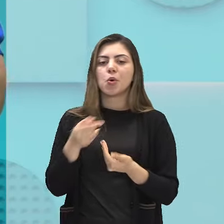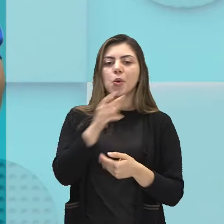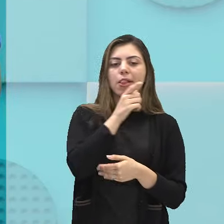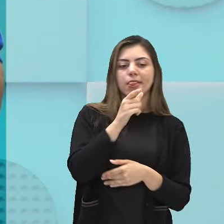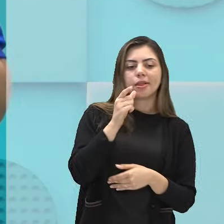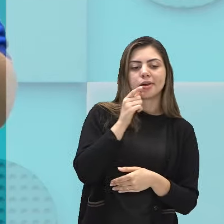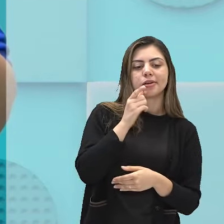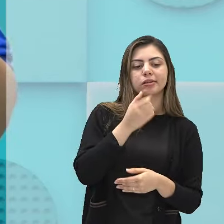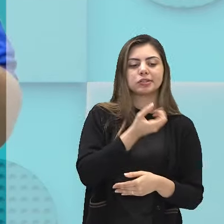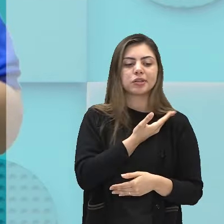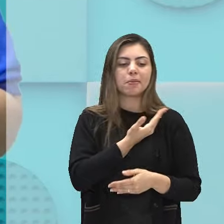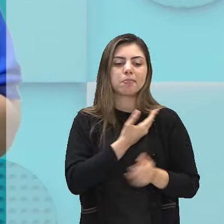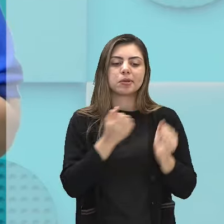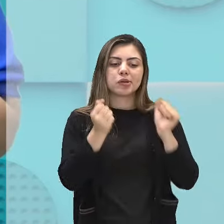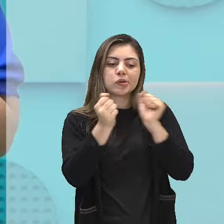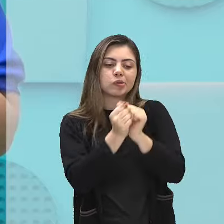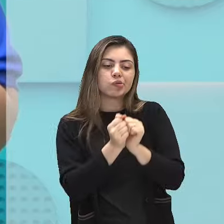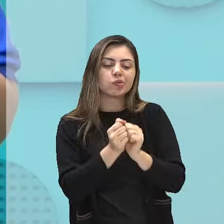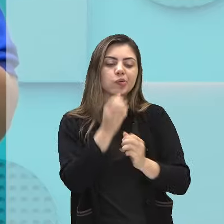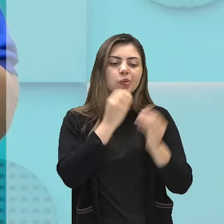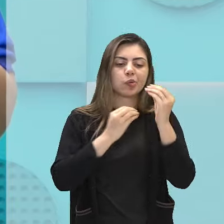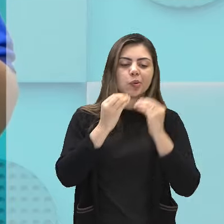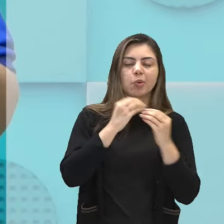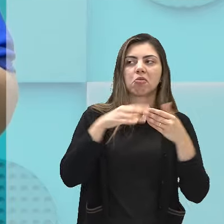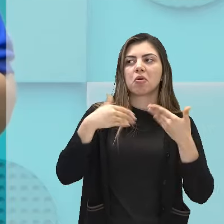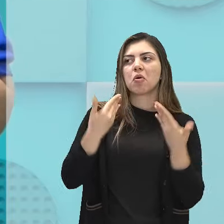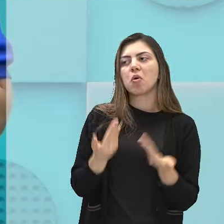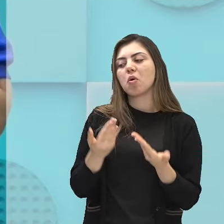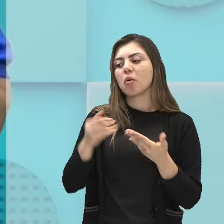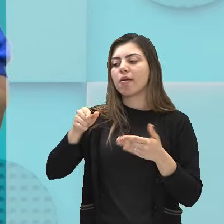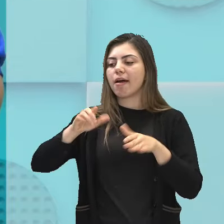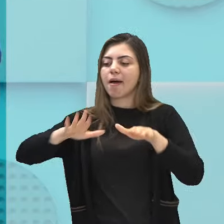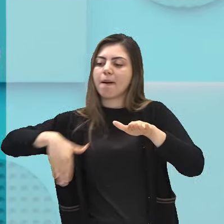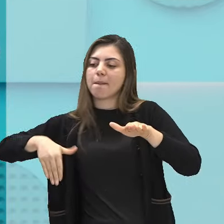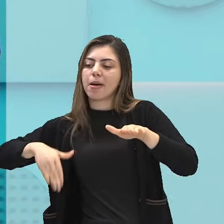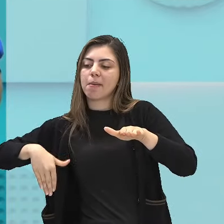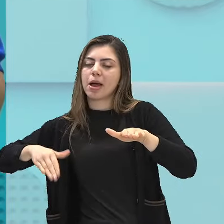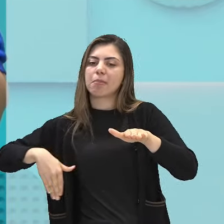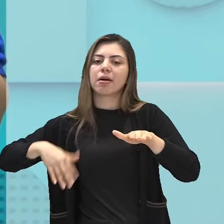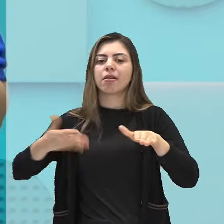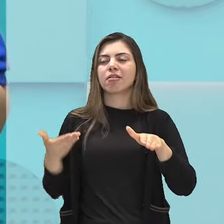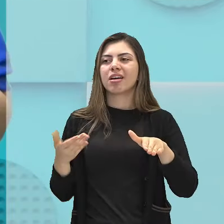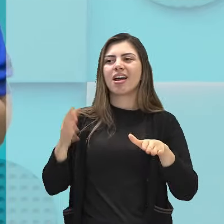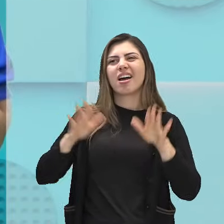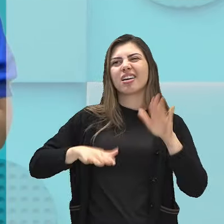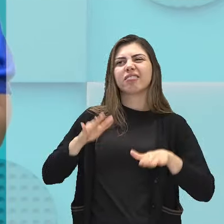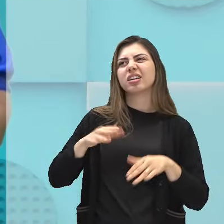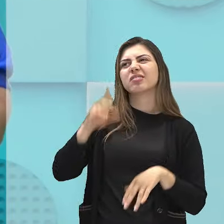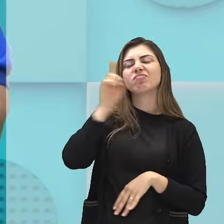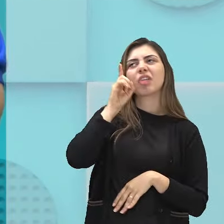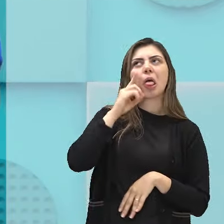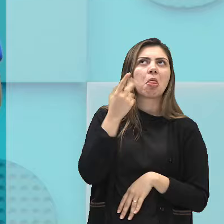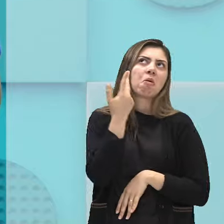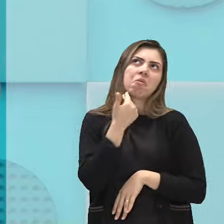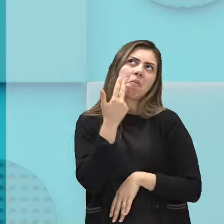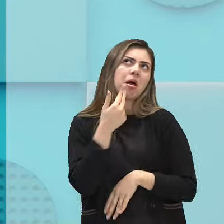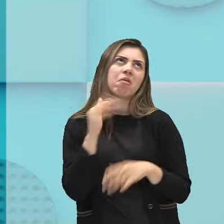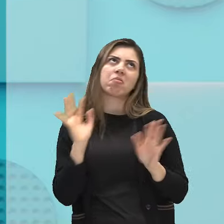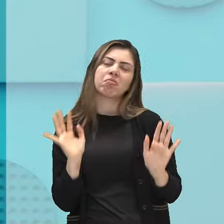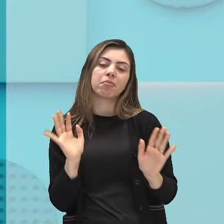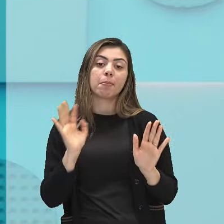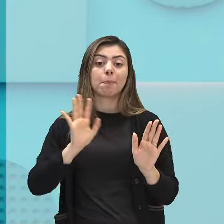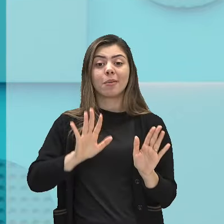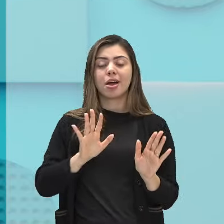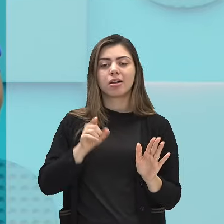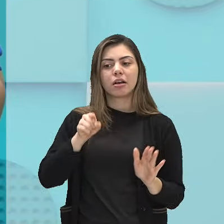os colegas, ou aquele banho no rio? Muitas das vezes a gente não dá aquela importância, né? E